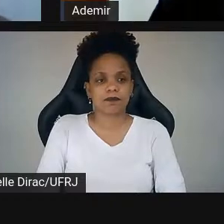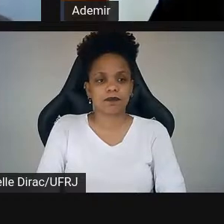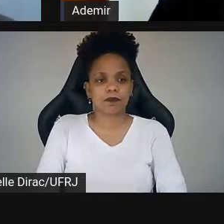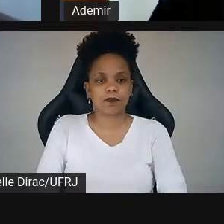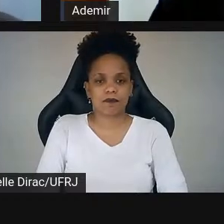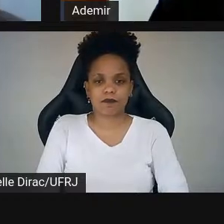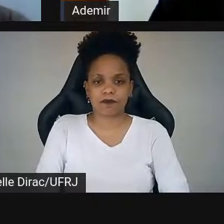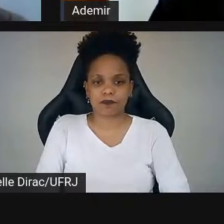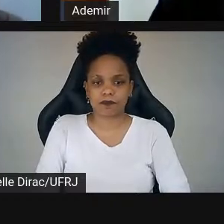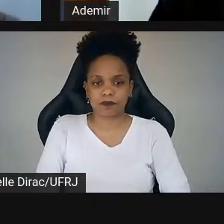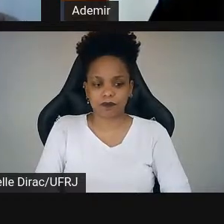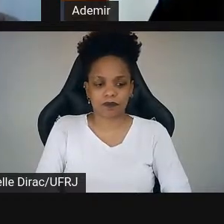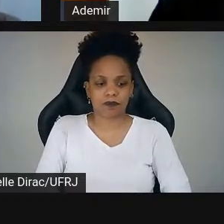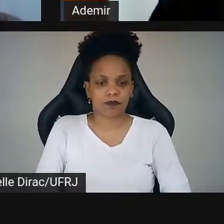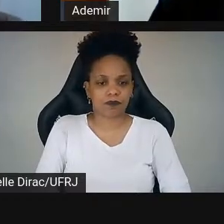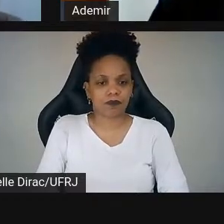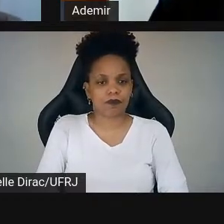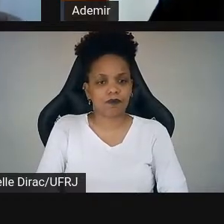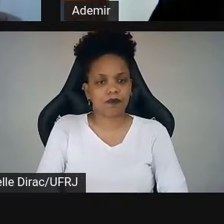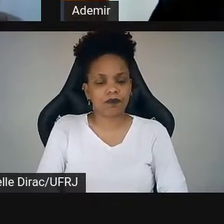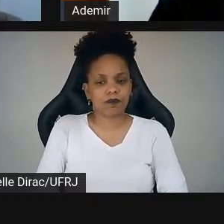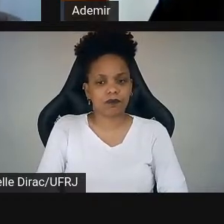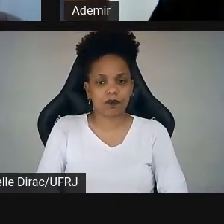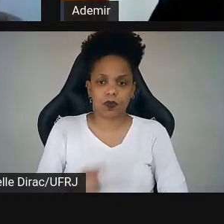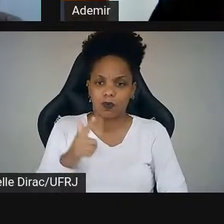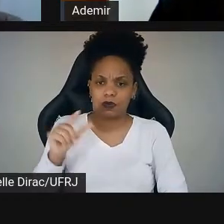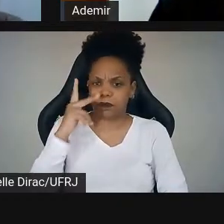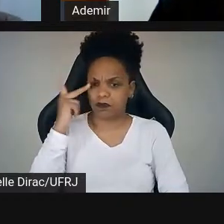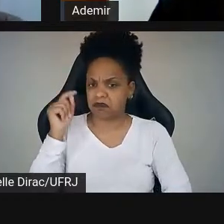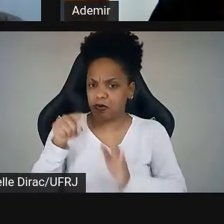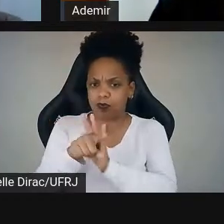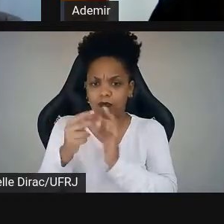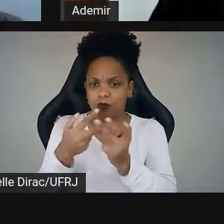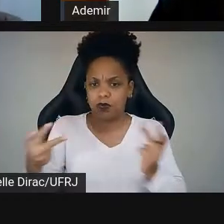Obrigada, Wellington. Mais alguém, gente? Tem alguma pergunta?